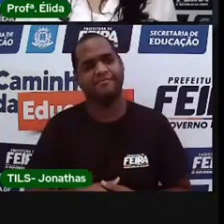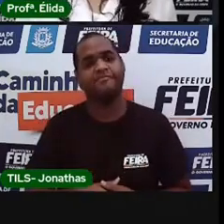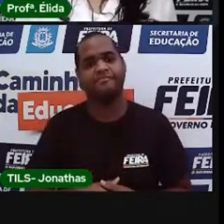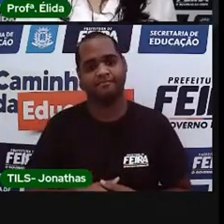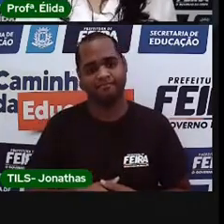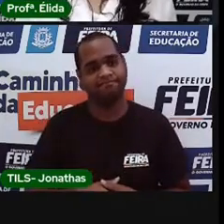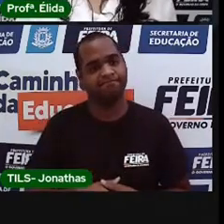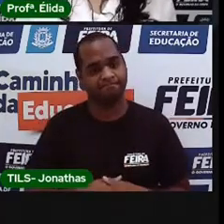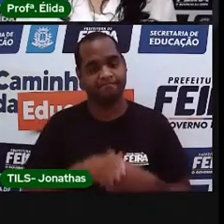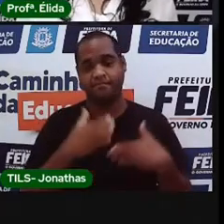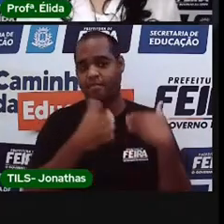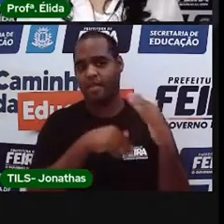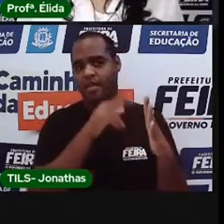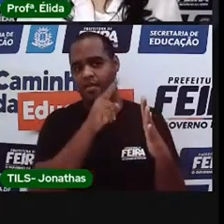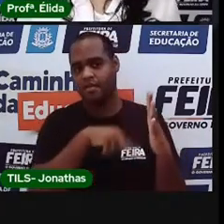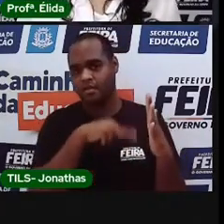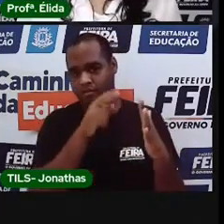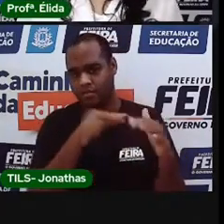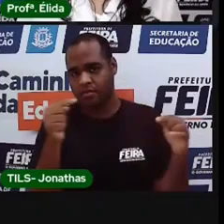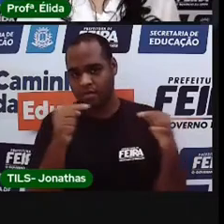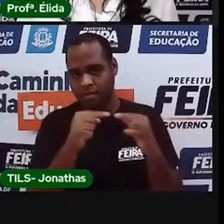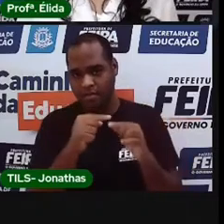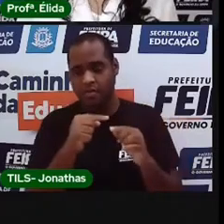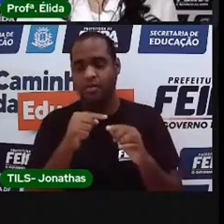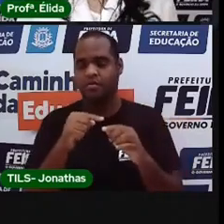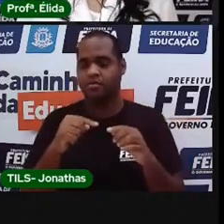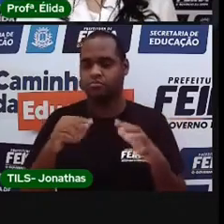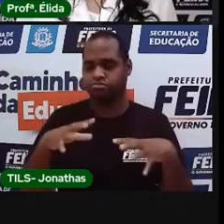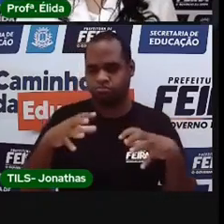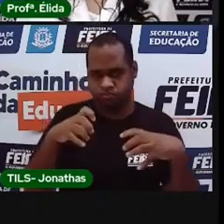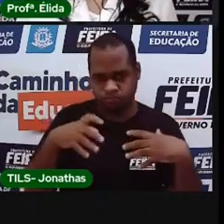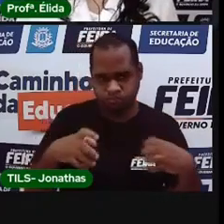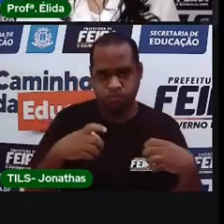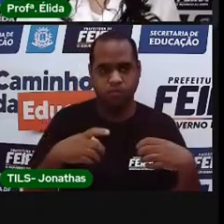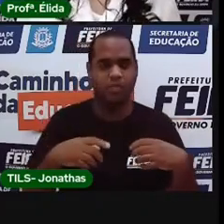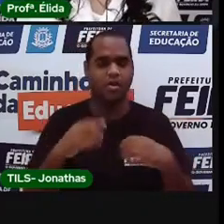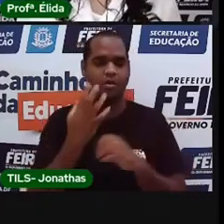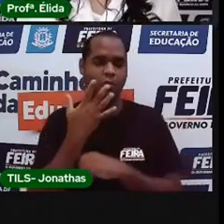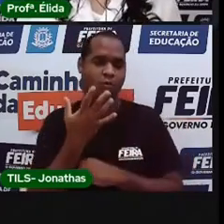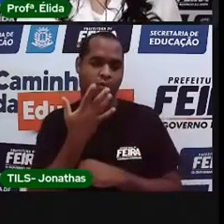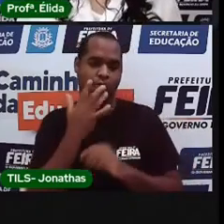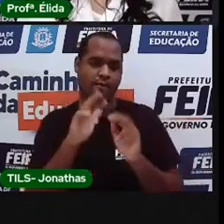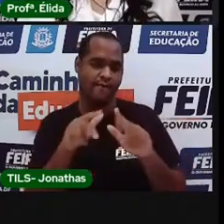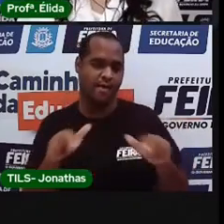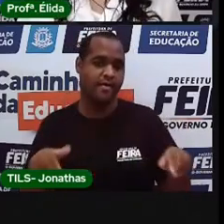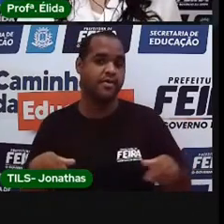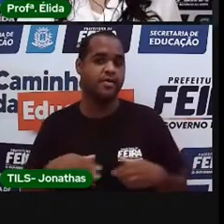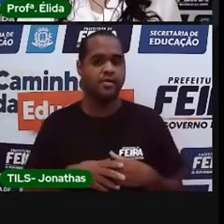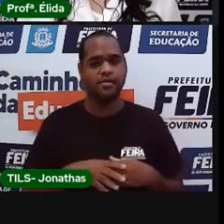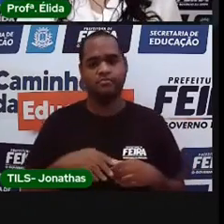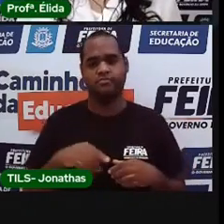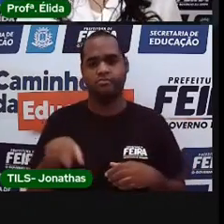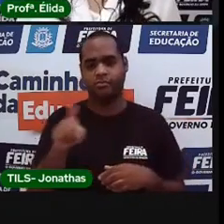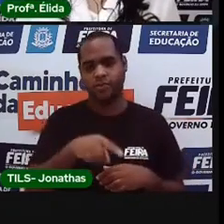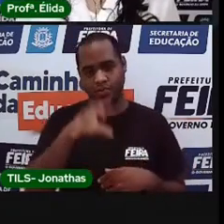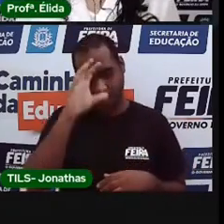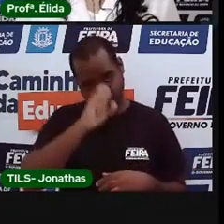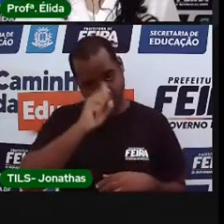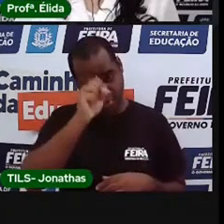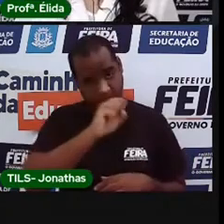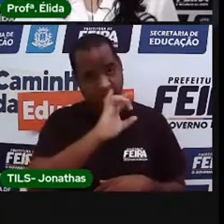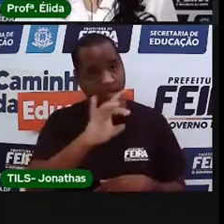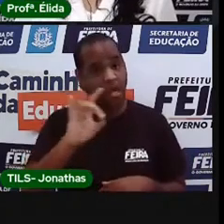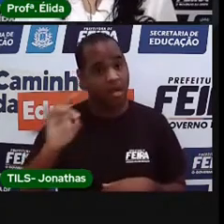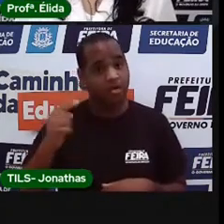Durante a leitura do texto do monstrinho de todas as cores, Nós aprendemos que